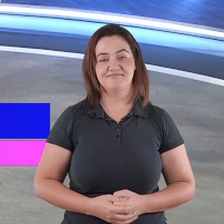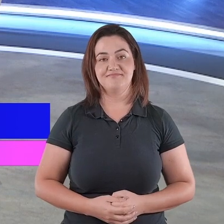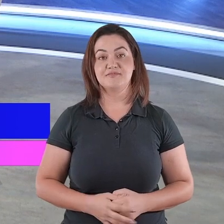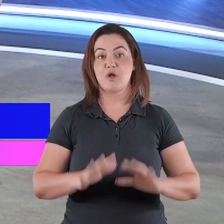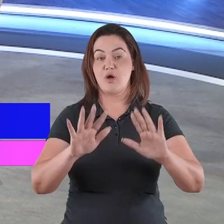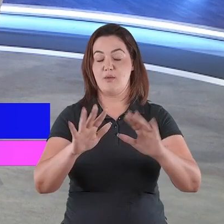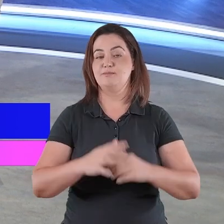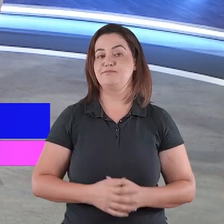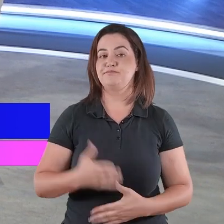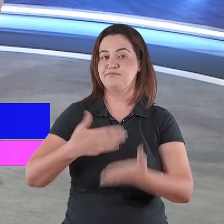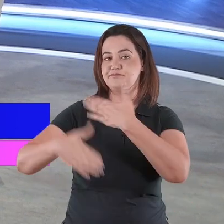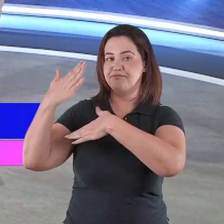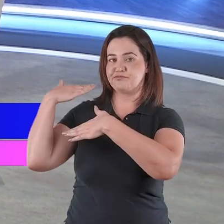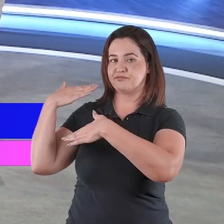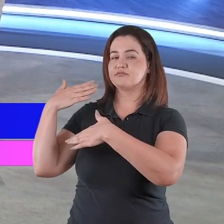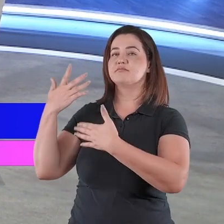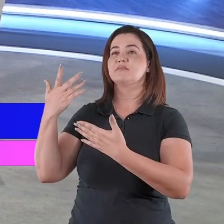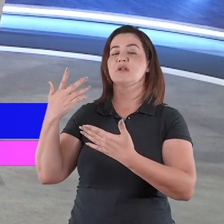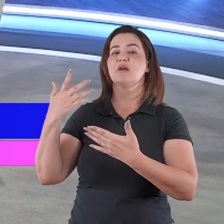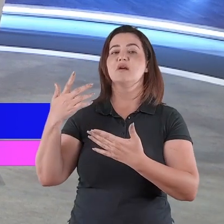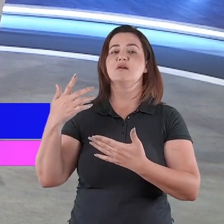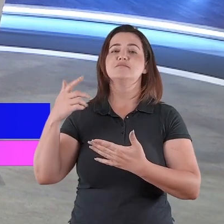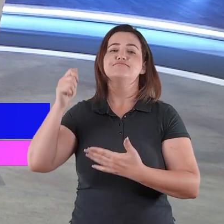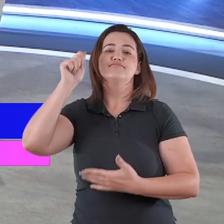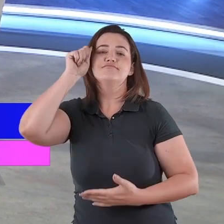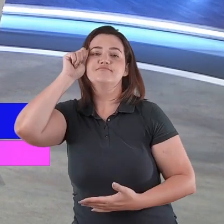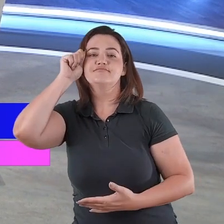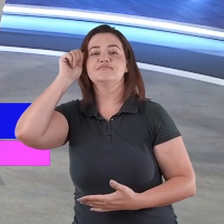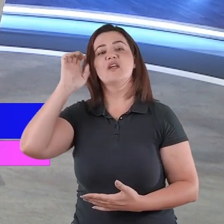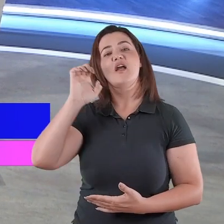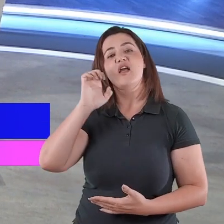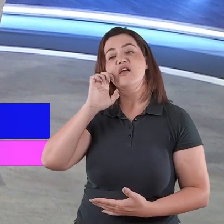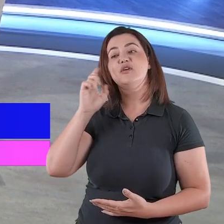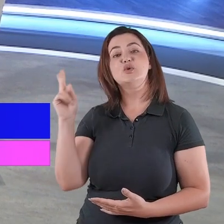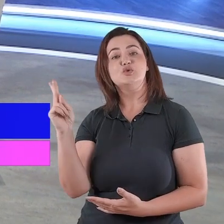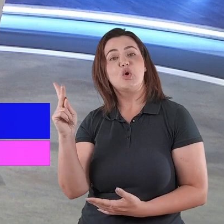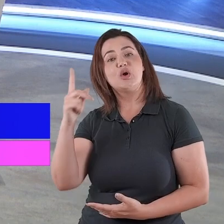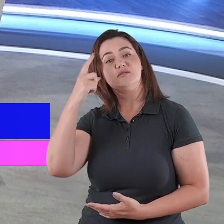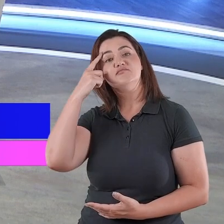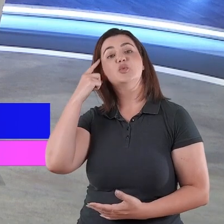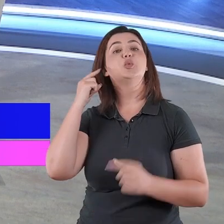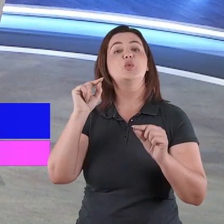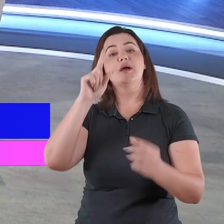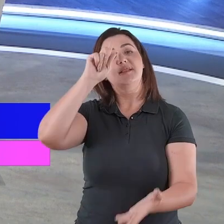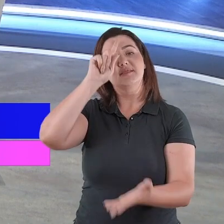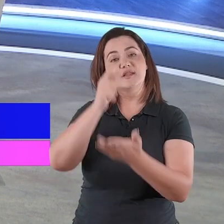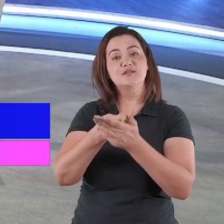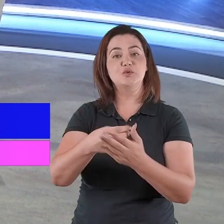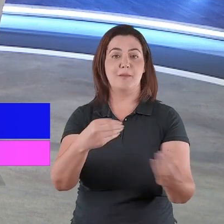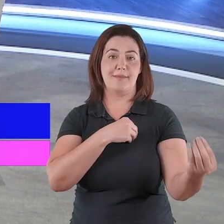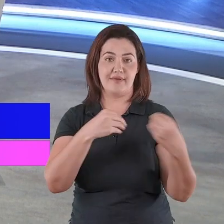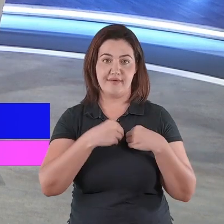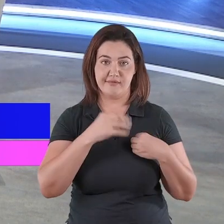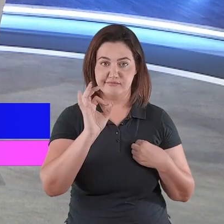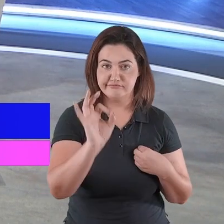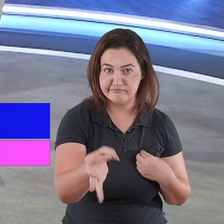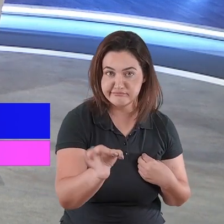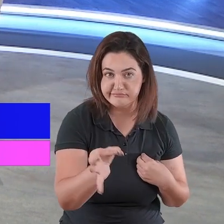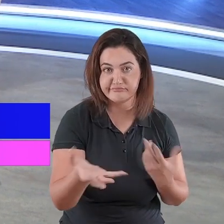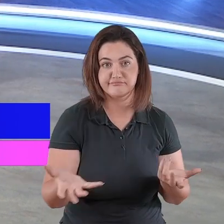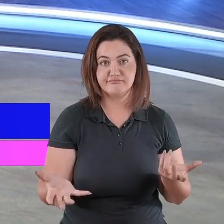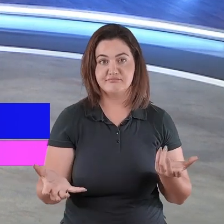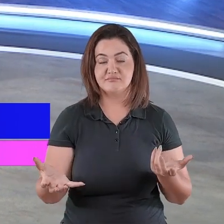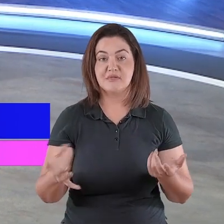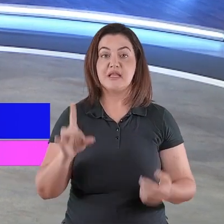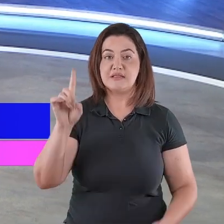humano pecou, ele escolheu afastar-se de Deus, e diante do pecado, Deus poderia ter virado as